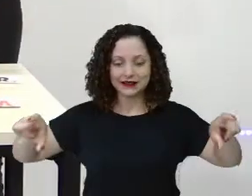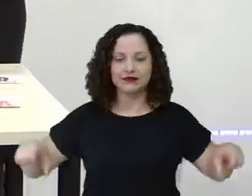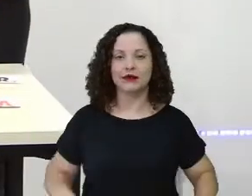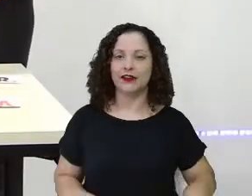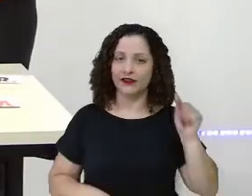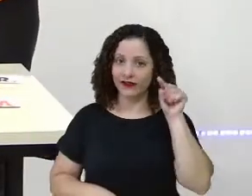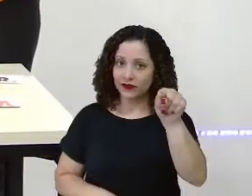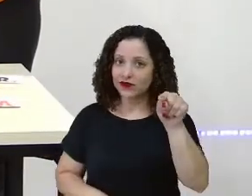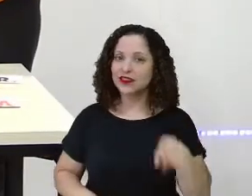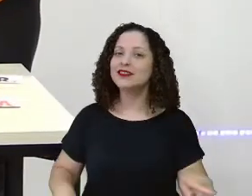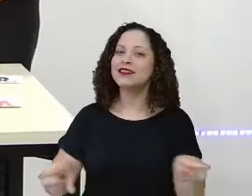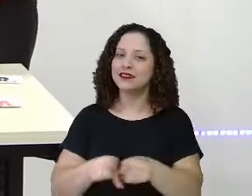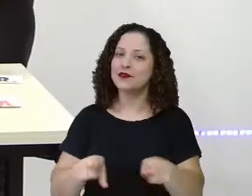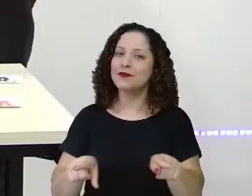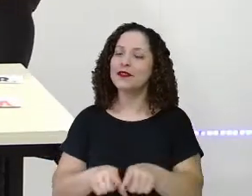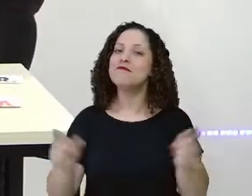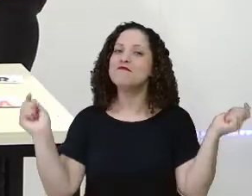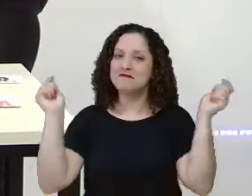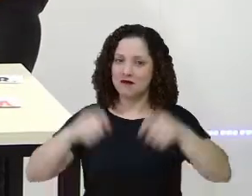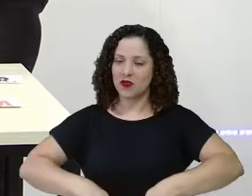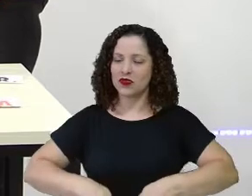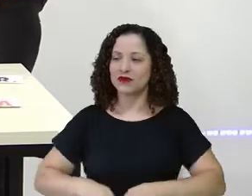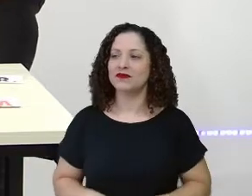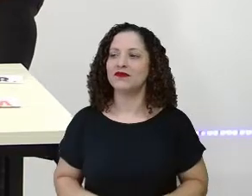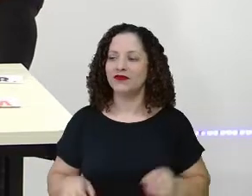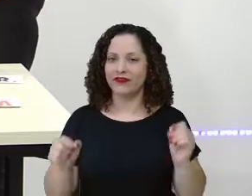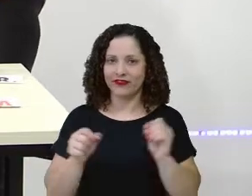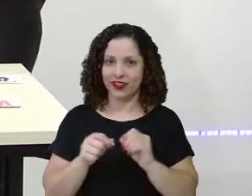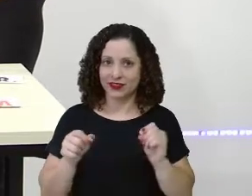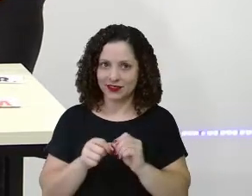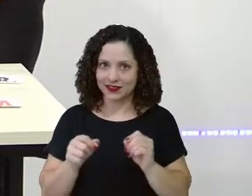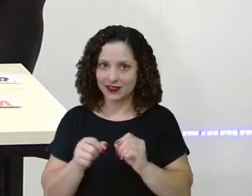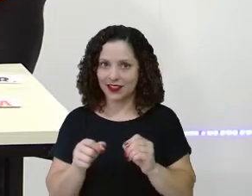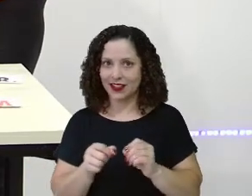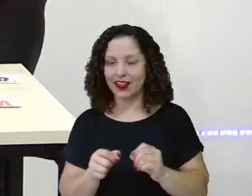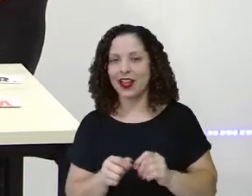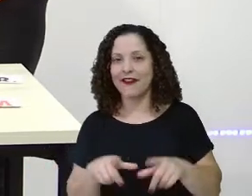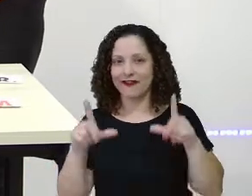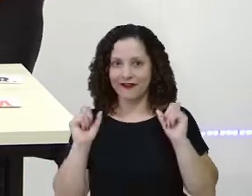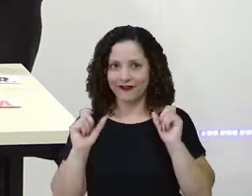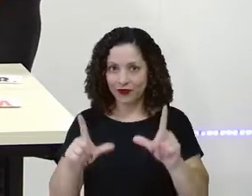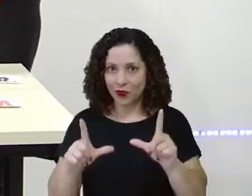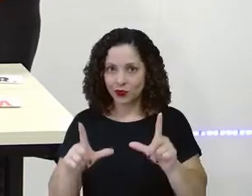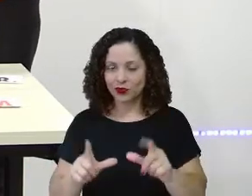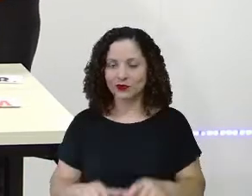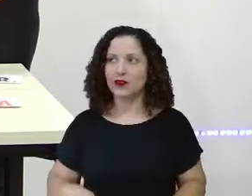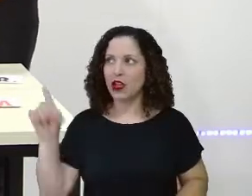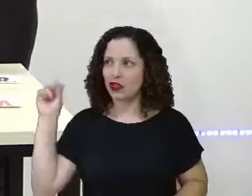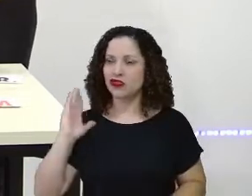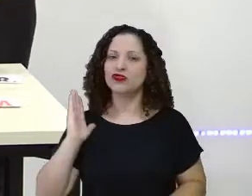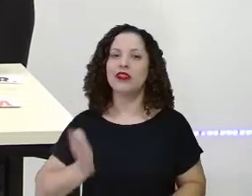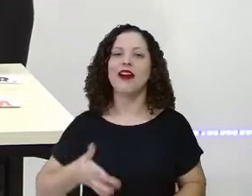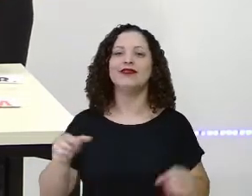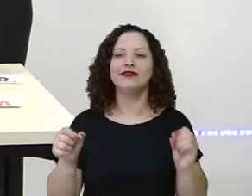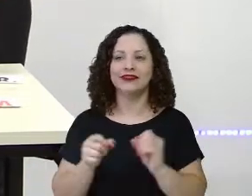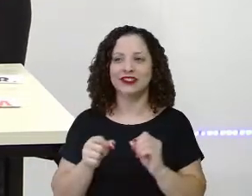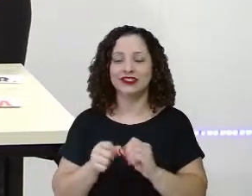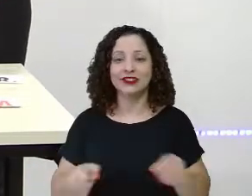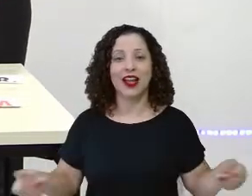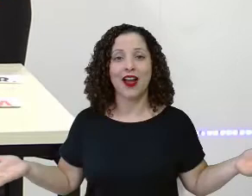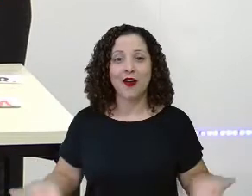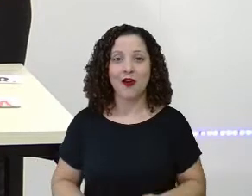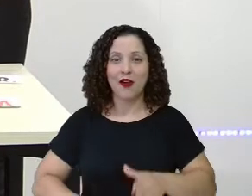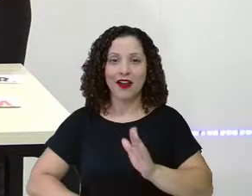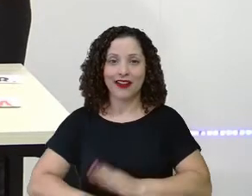casa, você pode fazer isso, não pode? Tu vai fazer? Faz! Manda a foto que tu fizeste para a gente, tá certo? Eu vou